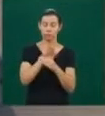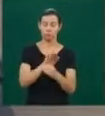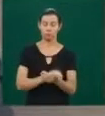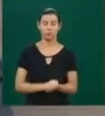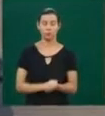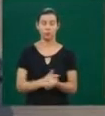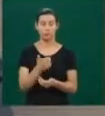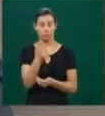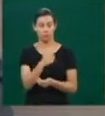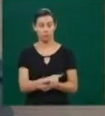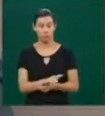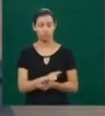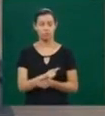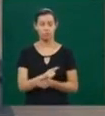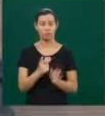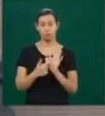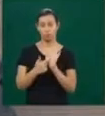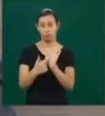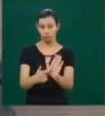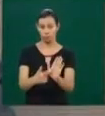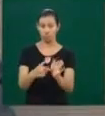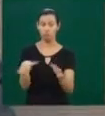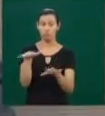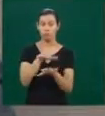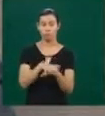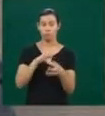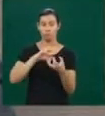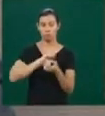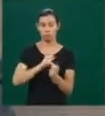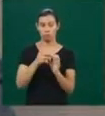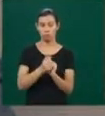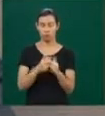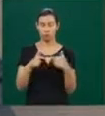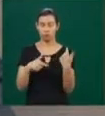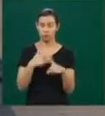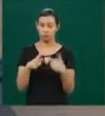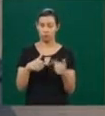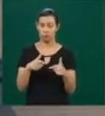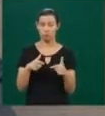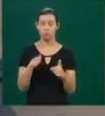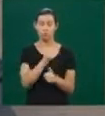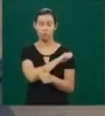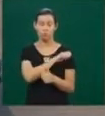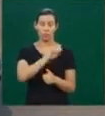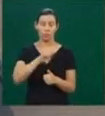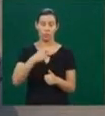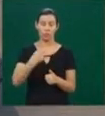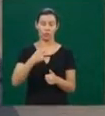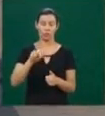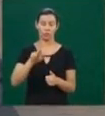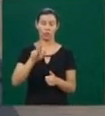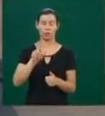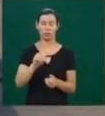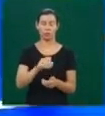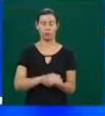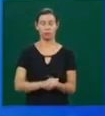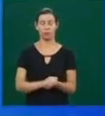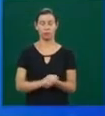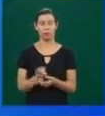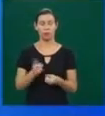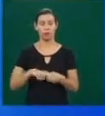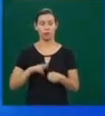mais, exposição incluindo arte. Você vai ver trabalhos desenvolvidos por associados da APARO em Uberlândia. Eu volto em instantes. Até já.